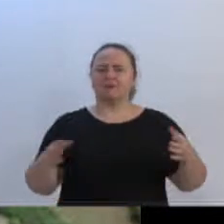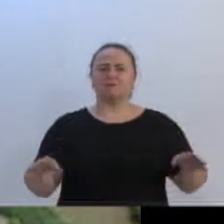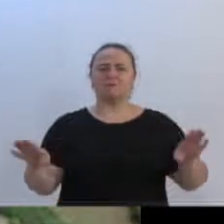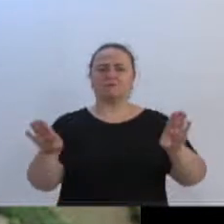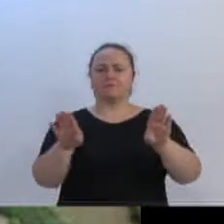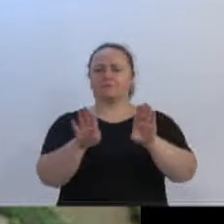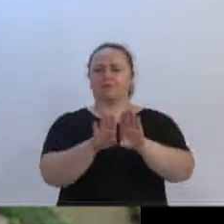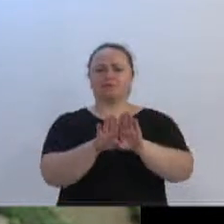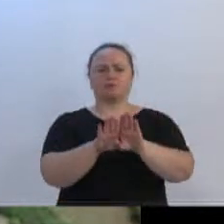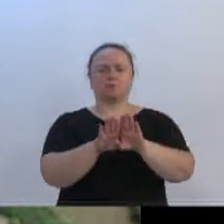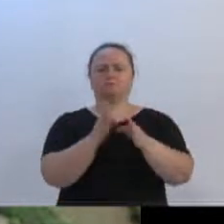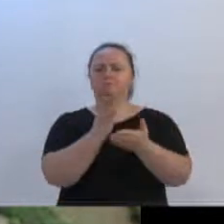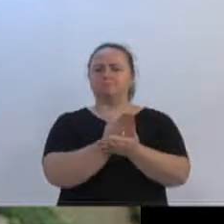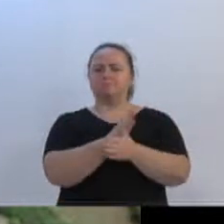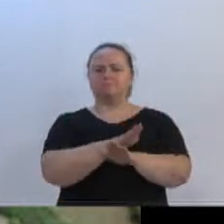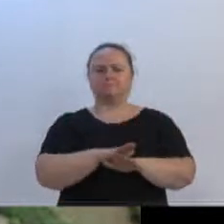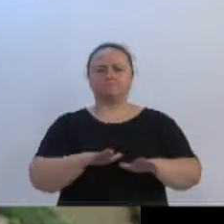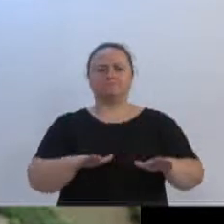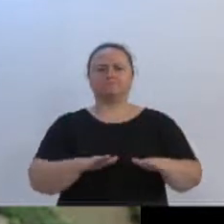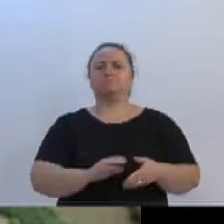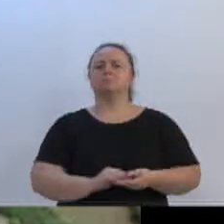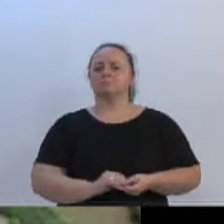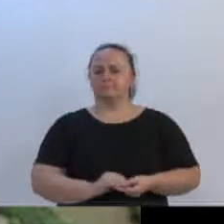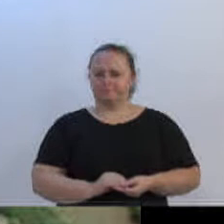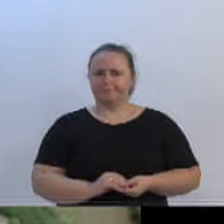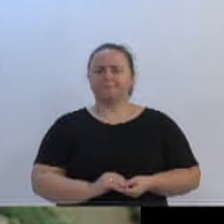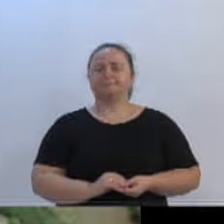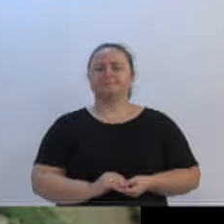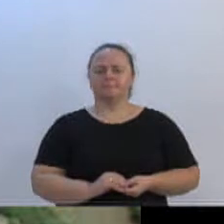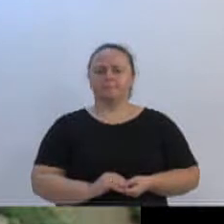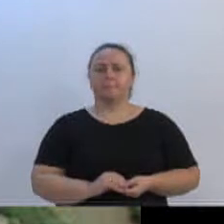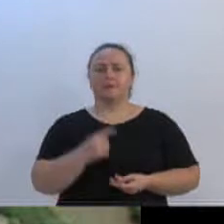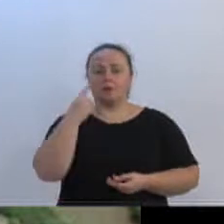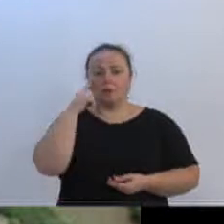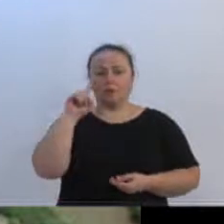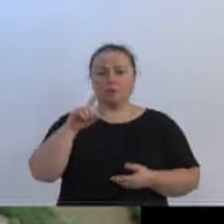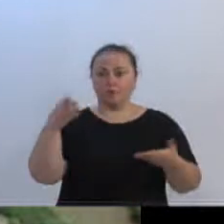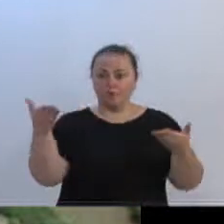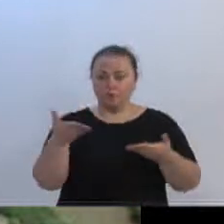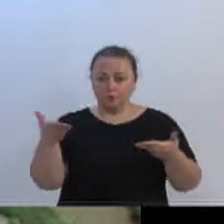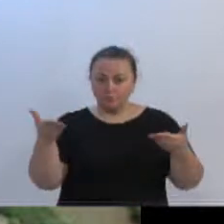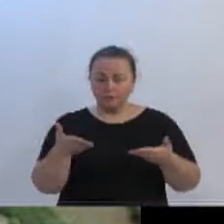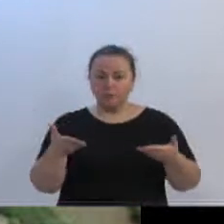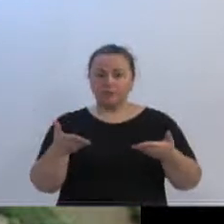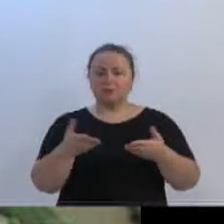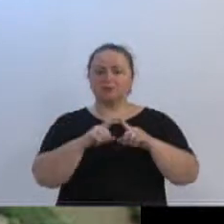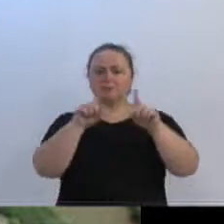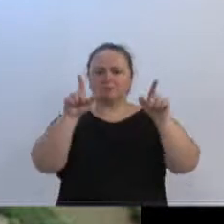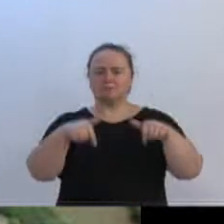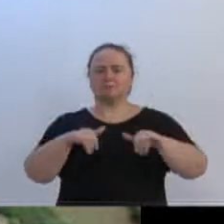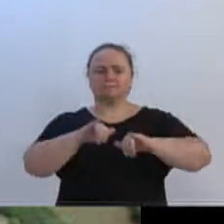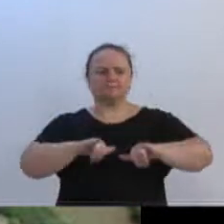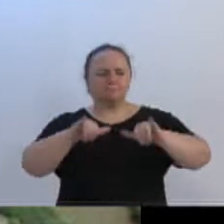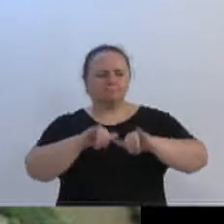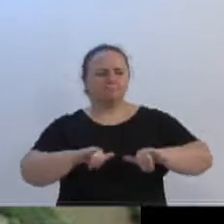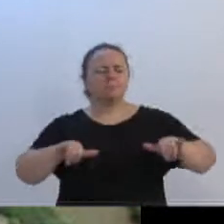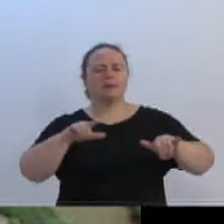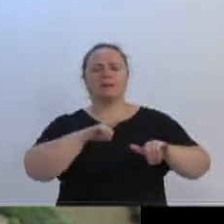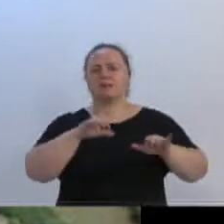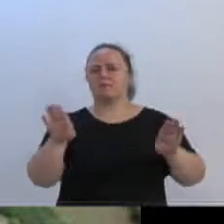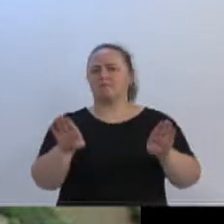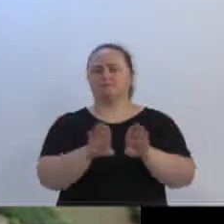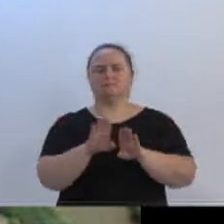atividades. Nesta terça-feira, em Blumenau. Durante todo o dia, os funcionários estão sendo avisados sobre o fechamento da empresa.